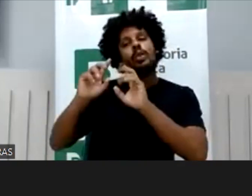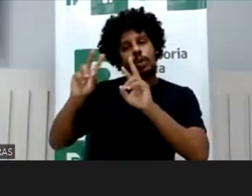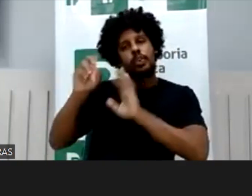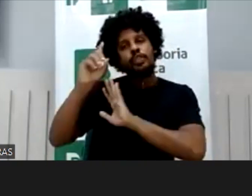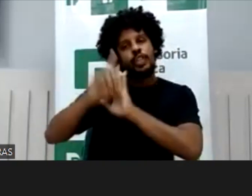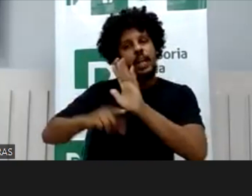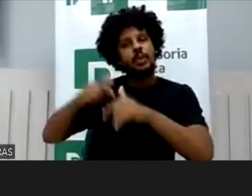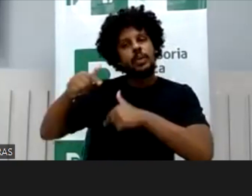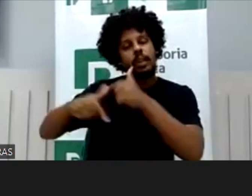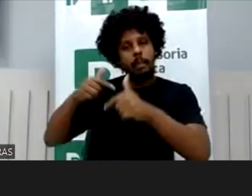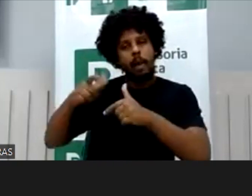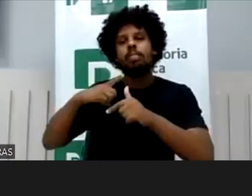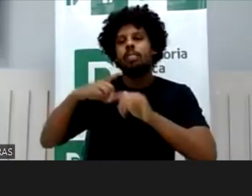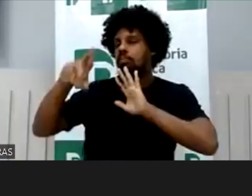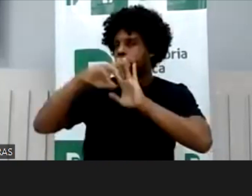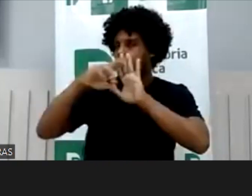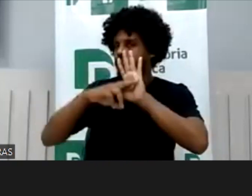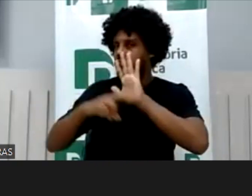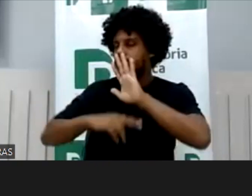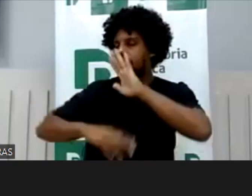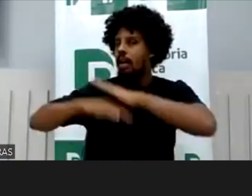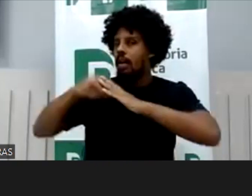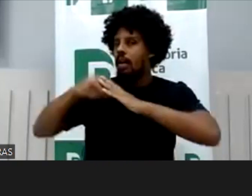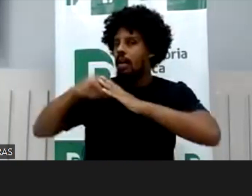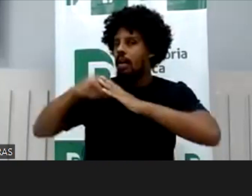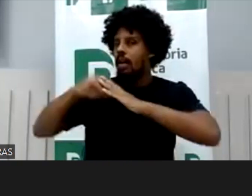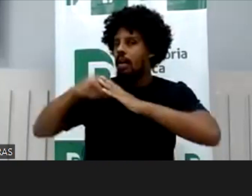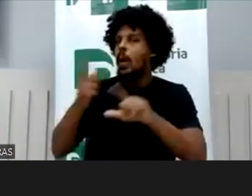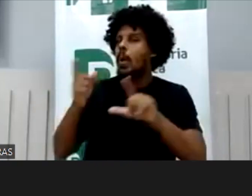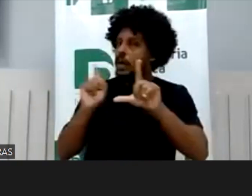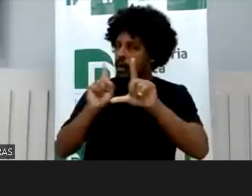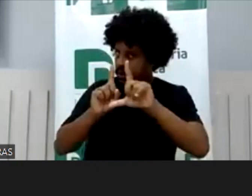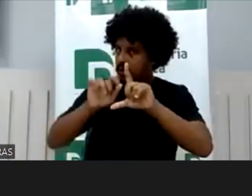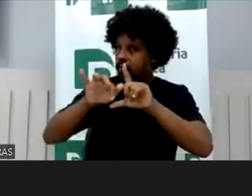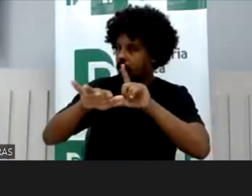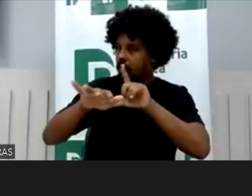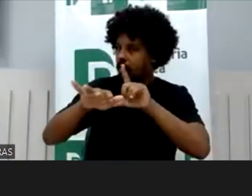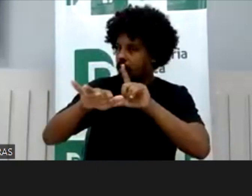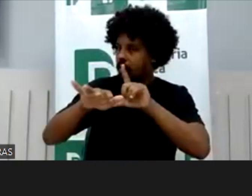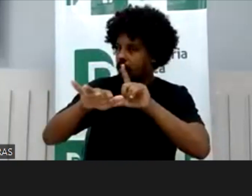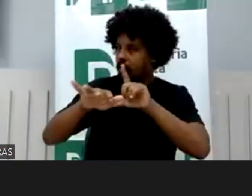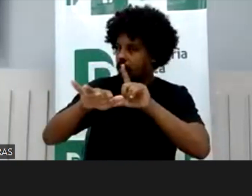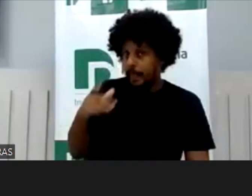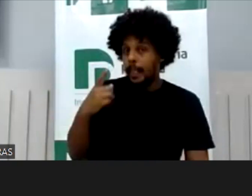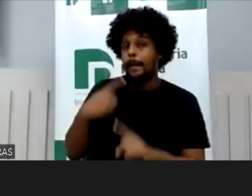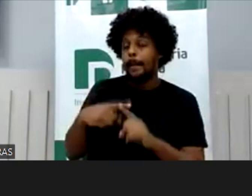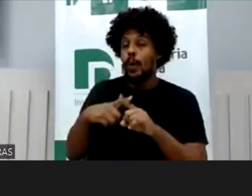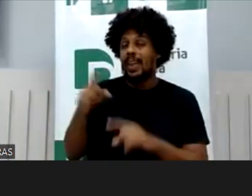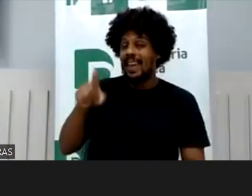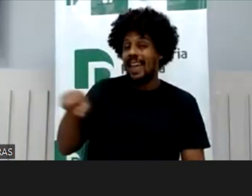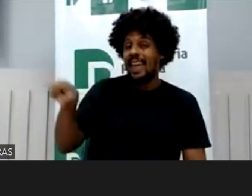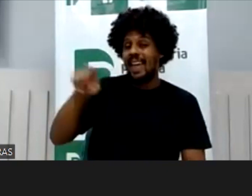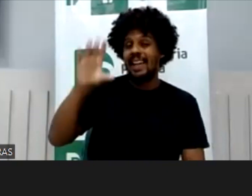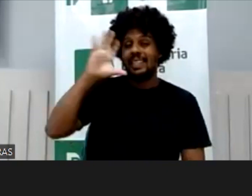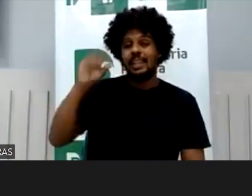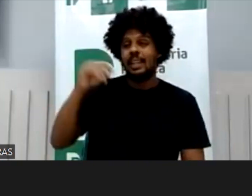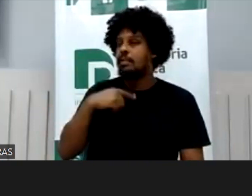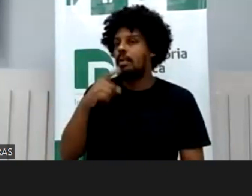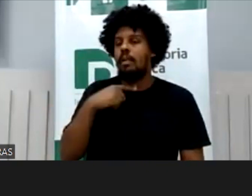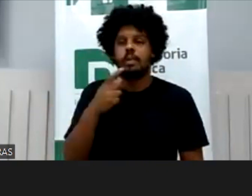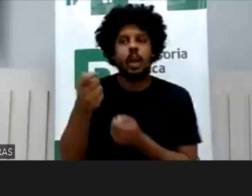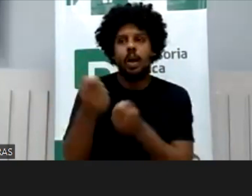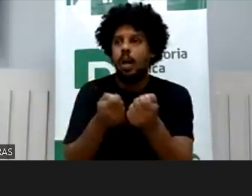regulamentação da profissão de influenciador digital mirim. porque eles entendem que é um fenômeno incontrolável